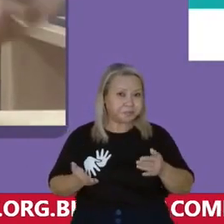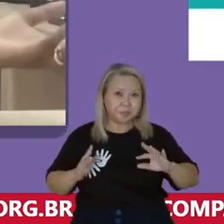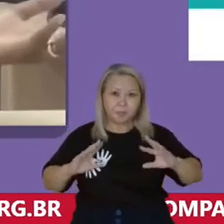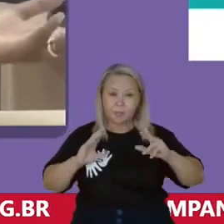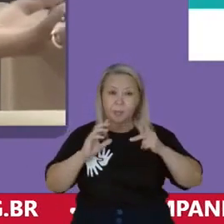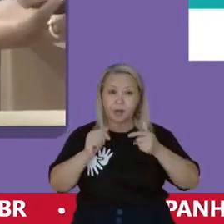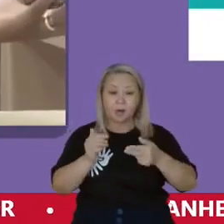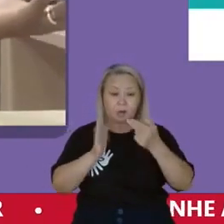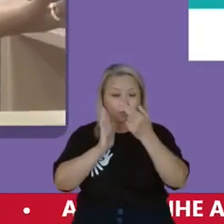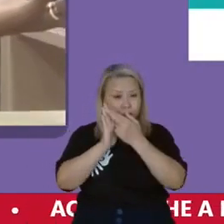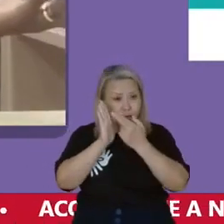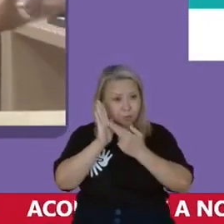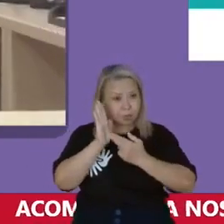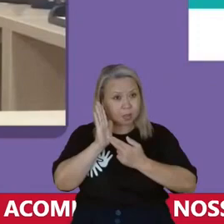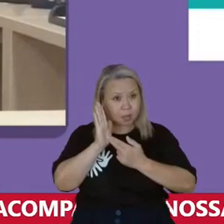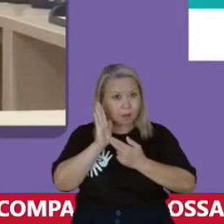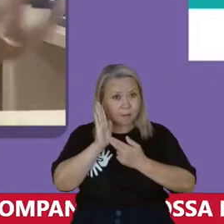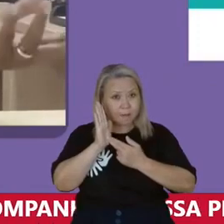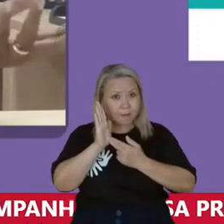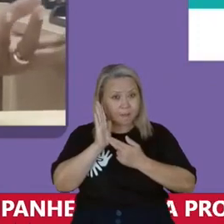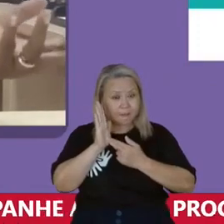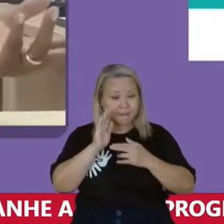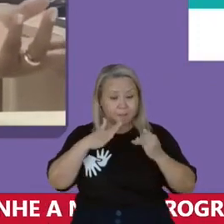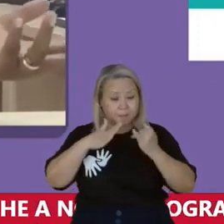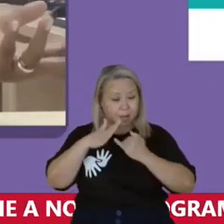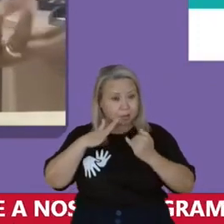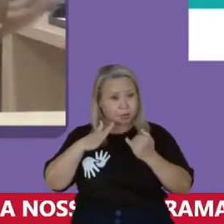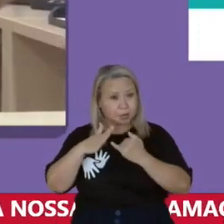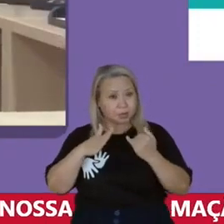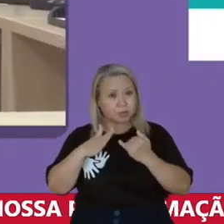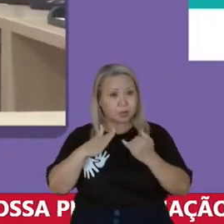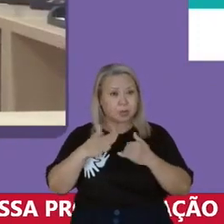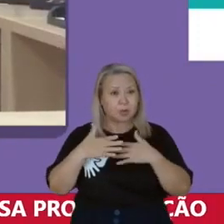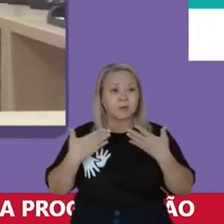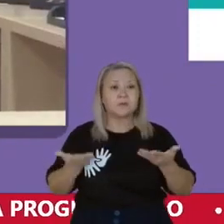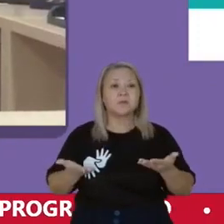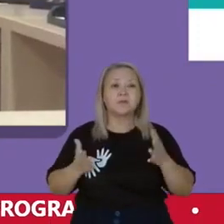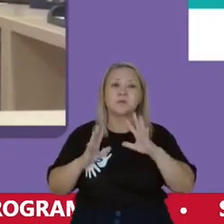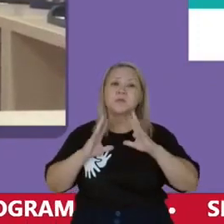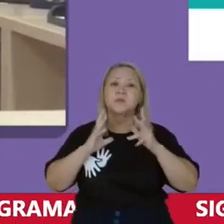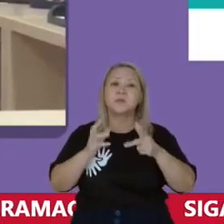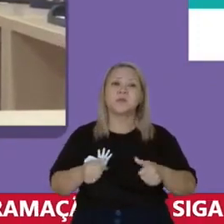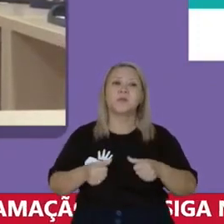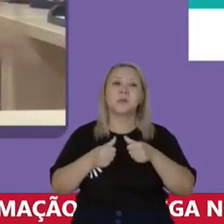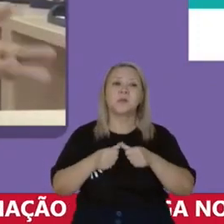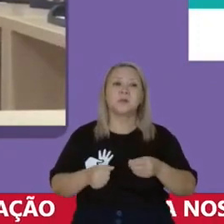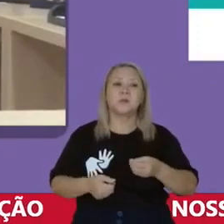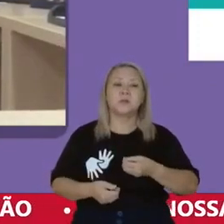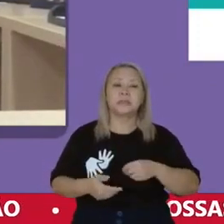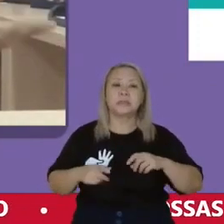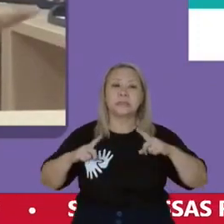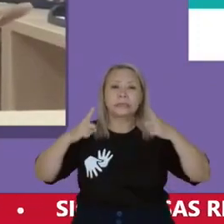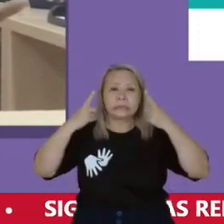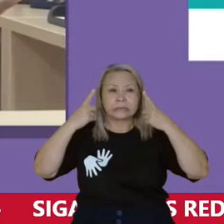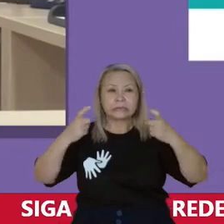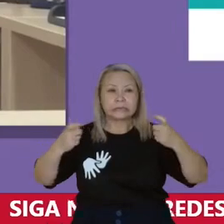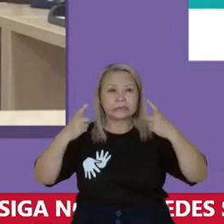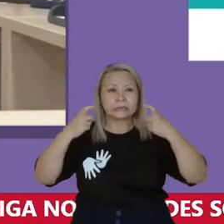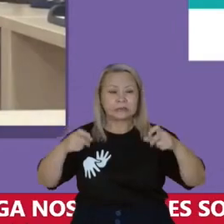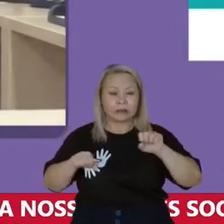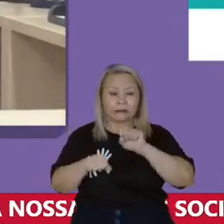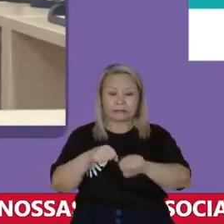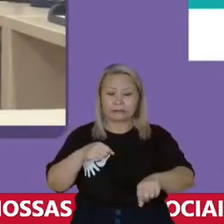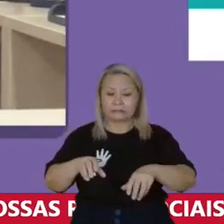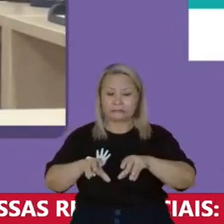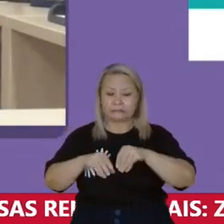os regimentos Das instituições Eles todos estão sendo violentados Rasgados